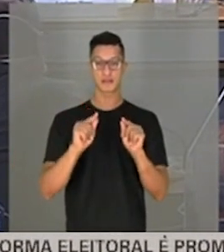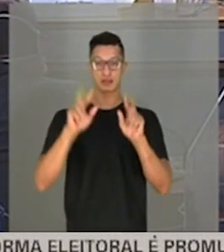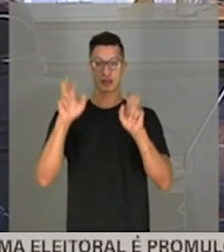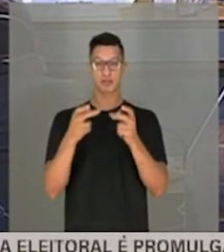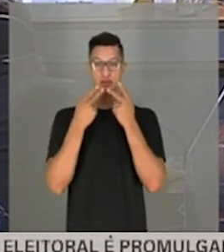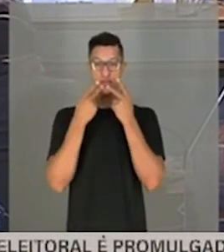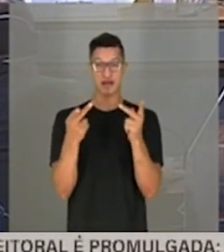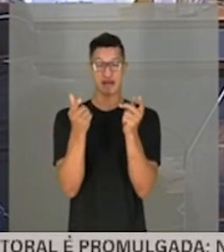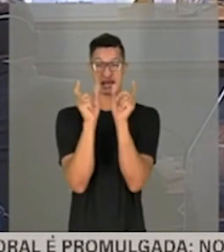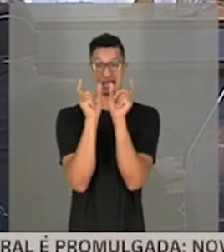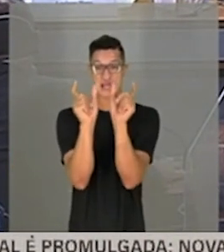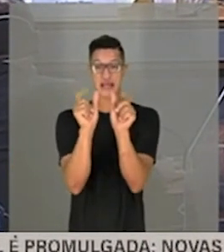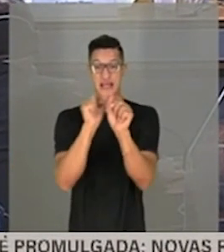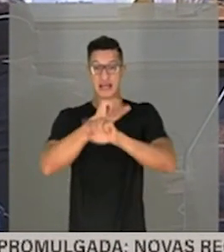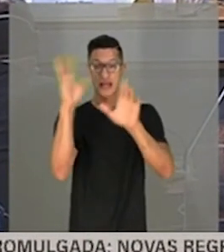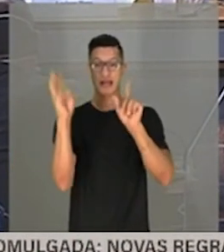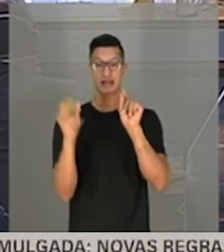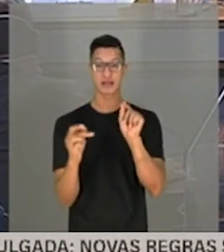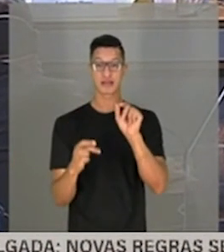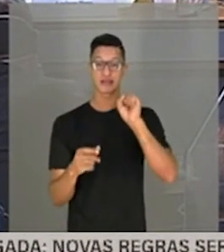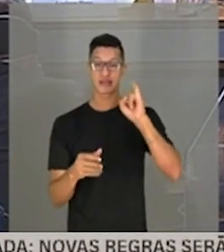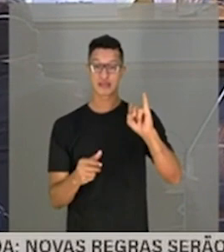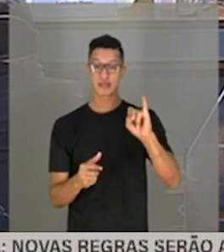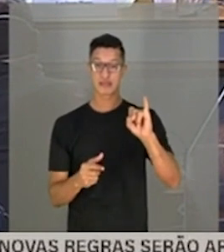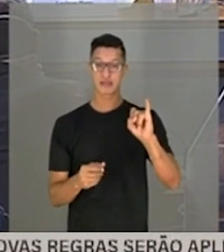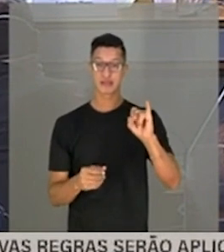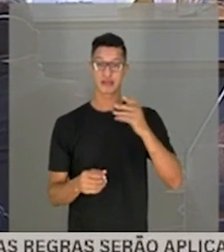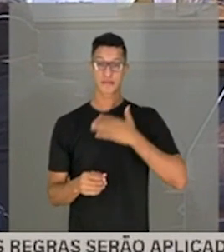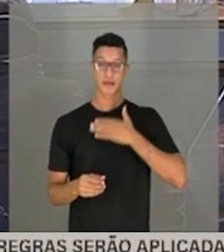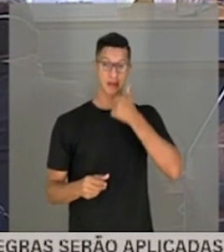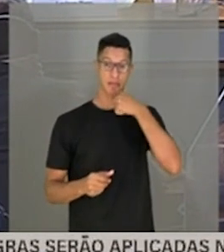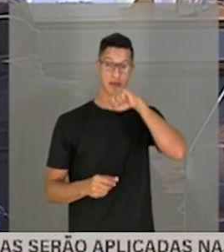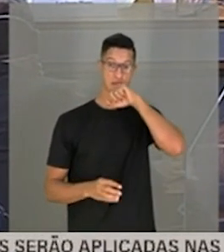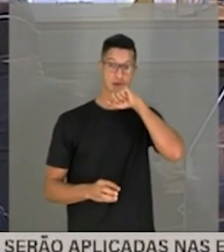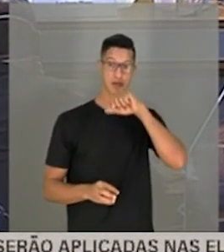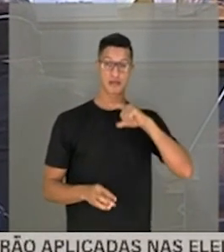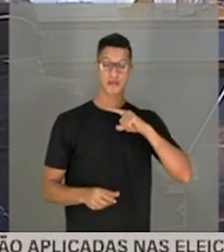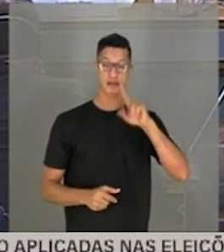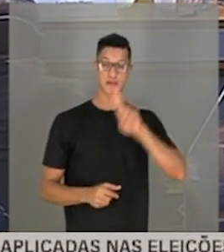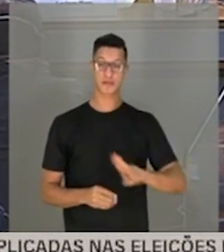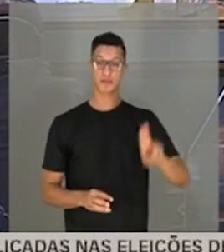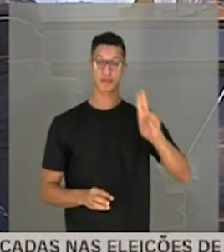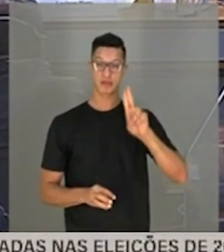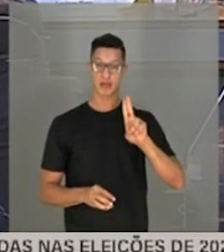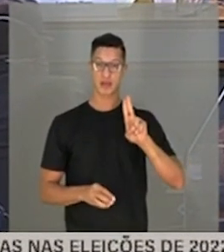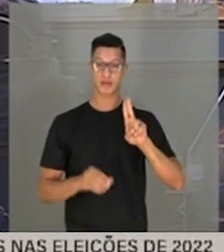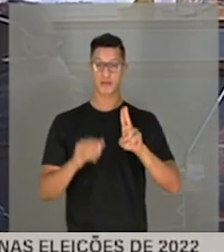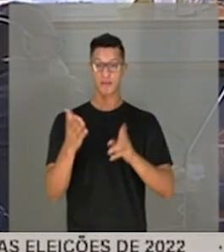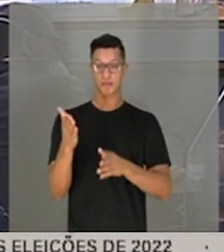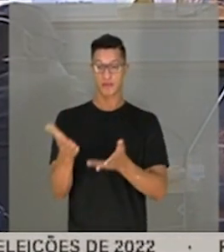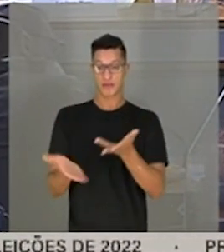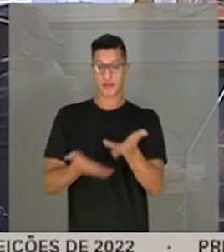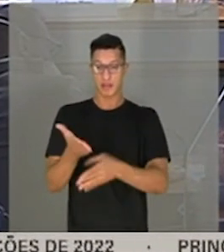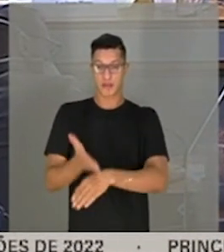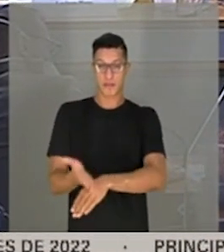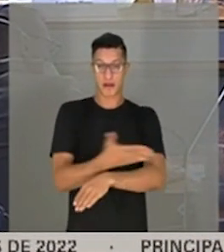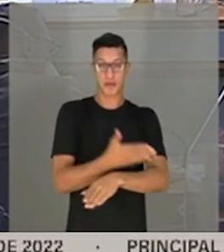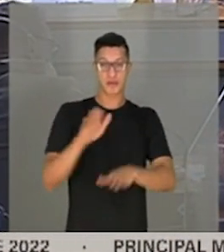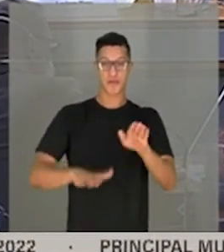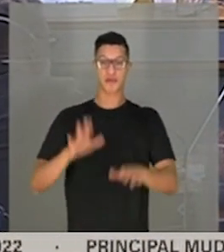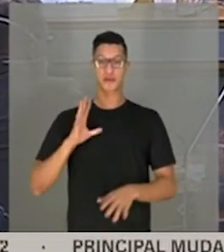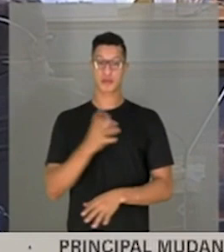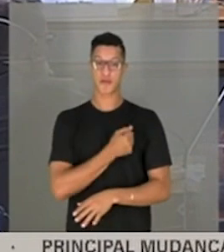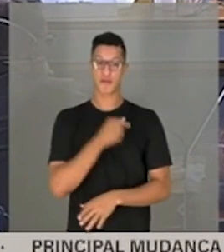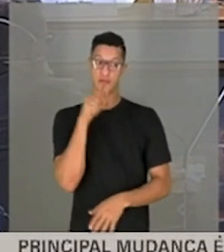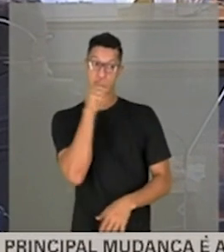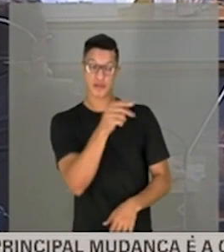palavras são muito claras, dizendo o seguinte, se a minha mãe tivesse usado os tratamentos precoces, talvez ela tivesse sido salvo.